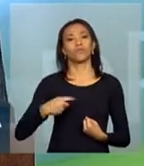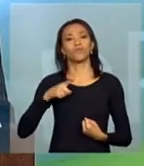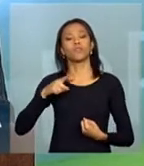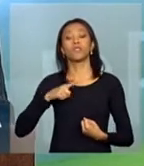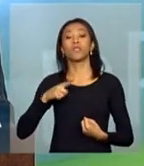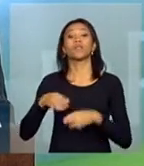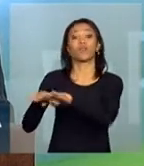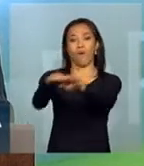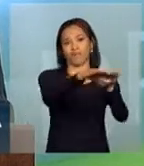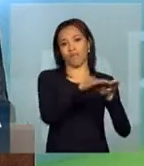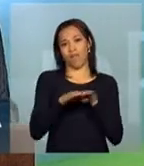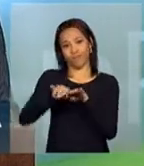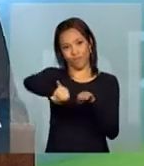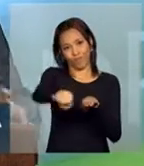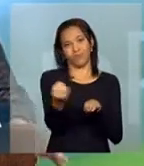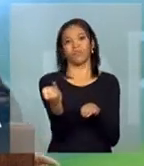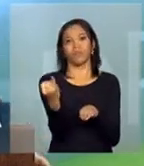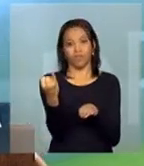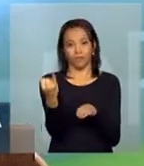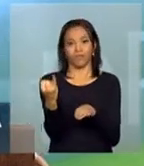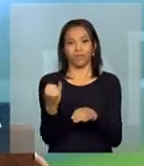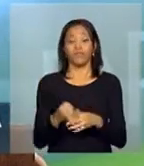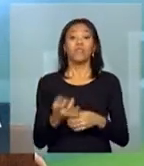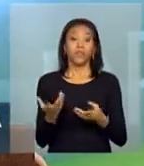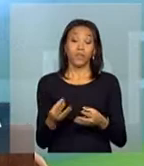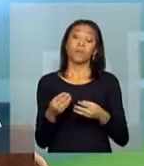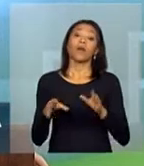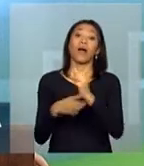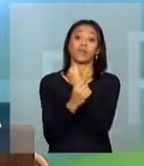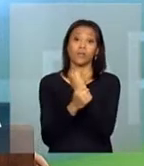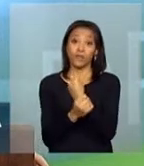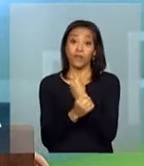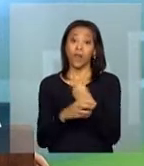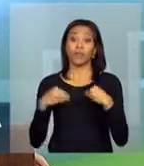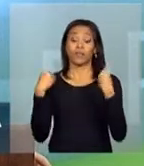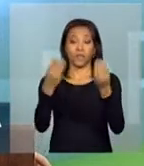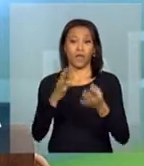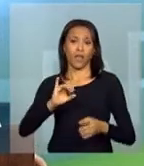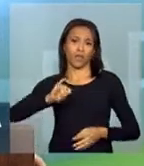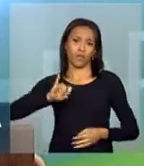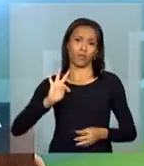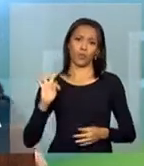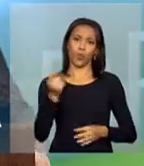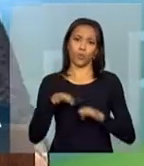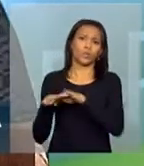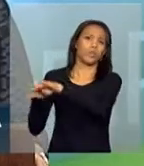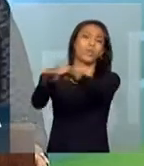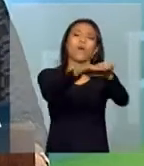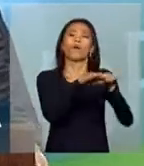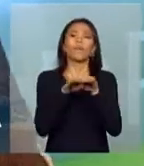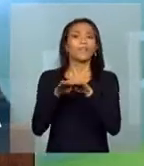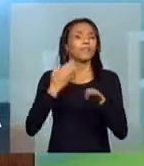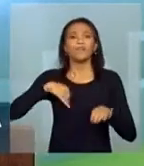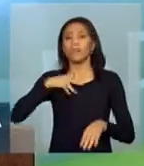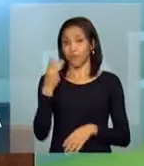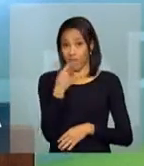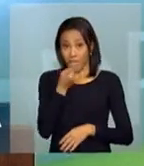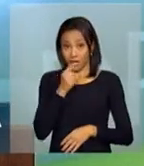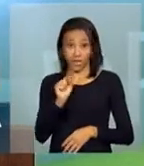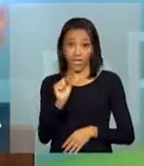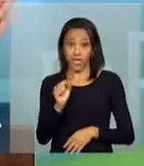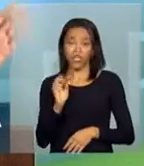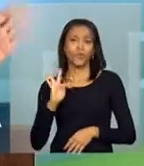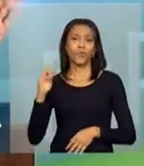oportunidade. Ao garantir que todos tenham a mesma oportunidade, nós não estamos dizendo que todos os